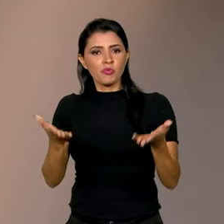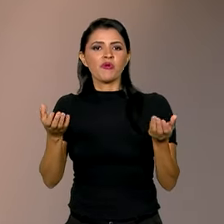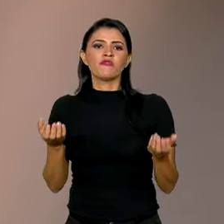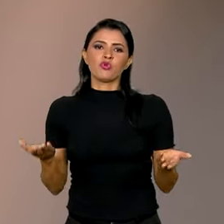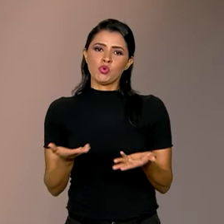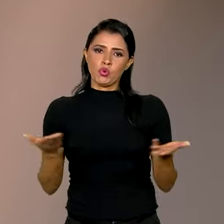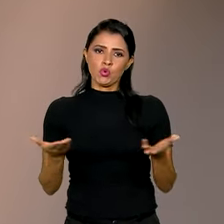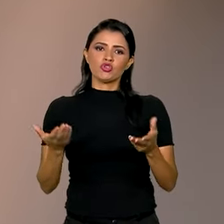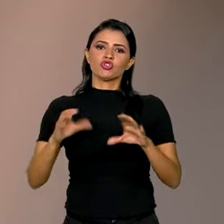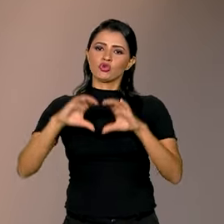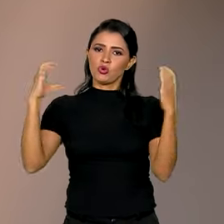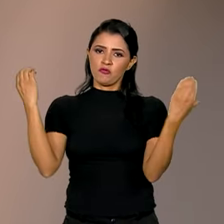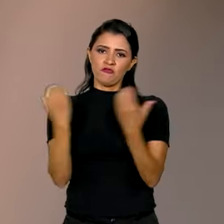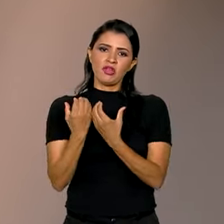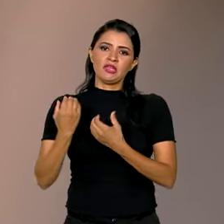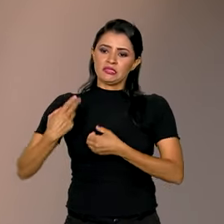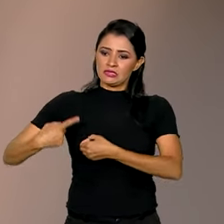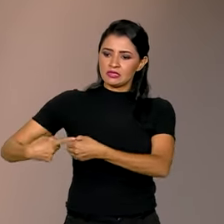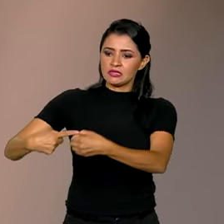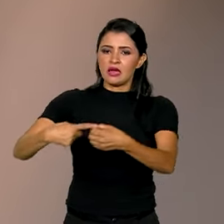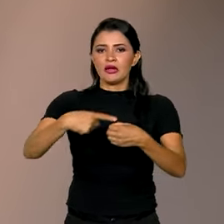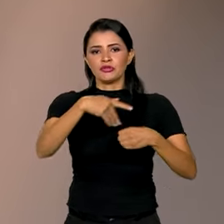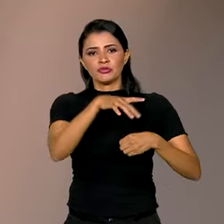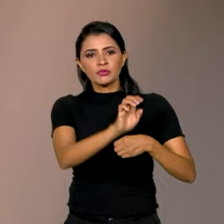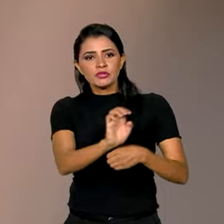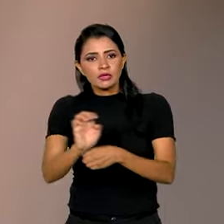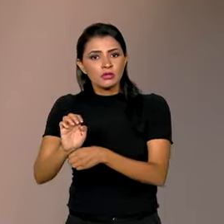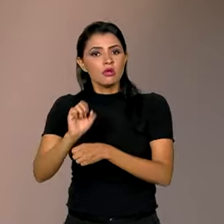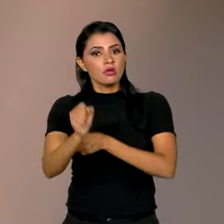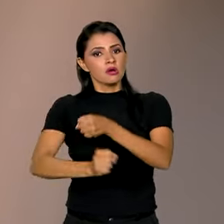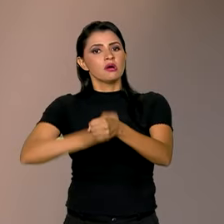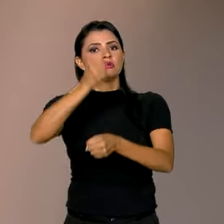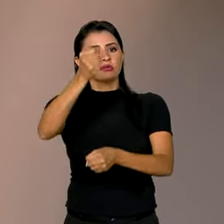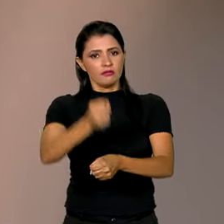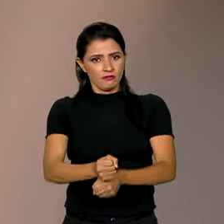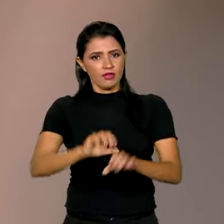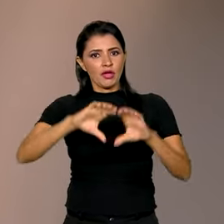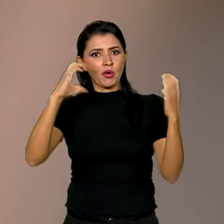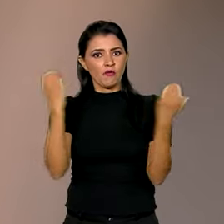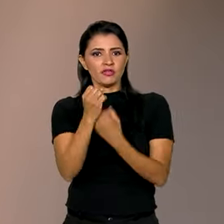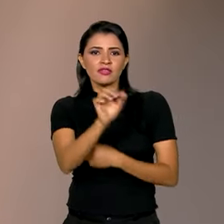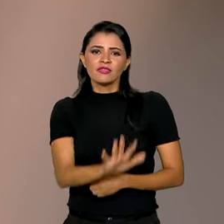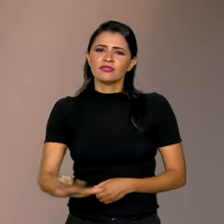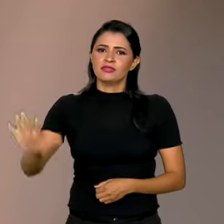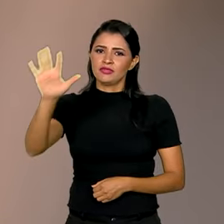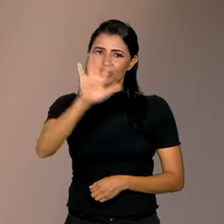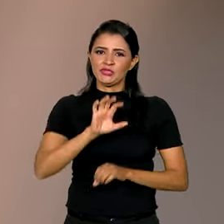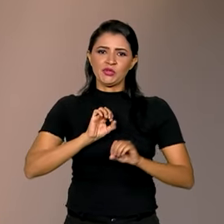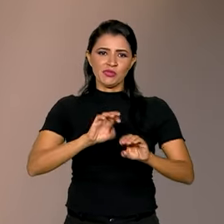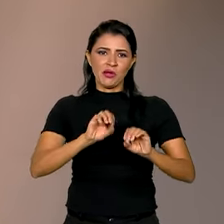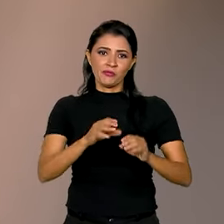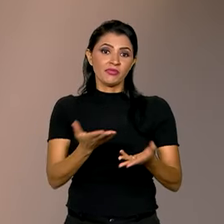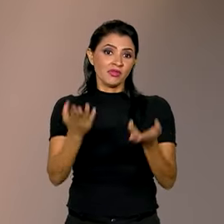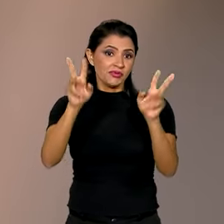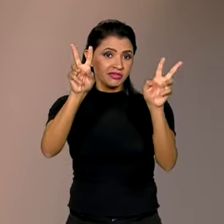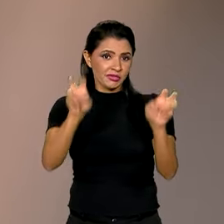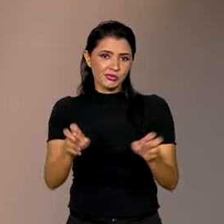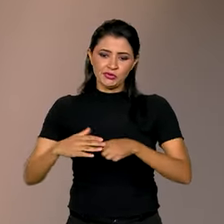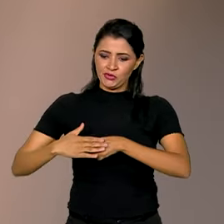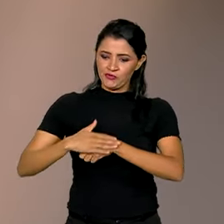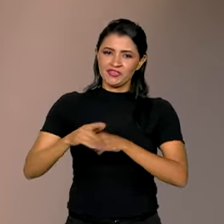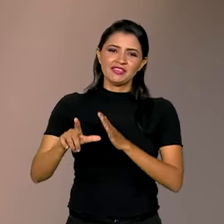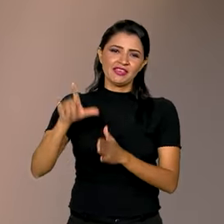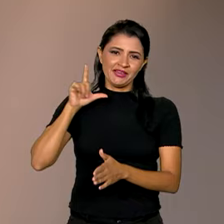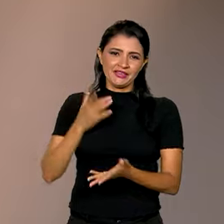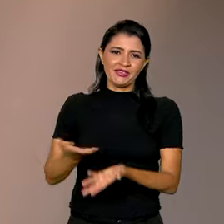conferências nas cidades e nos estados e no ano que vem a Conferência Nacional de Educação. Sobre esse assunto eu conversei